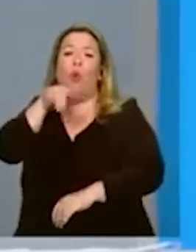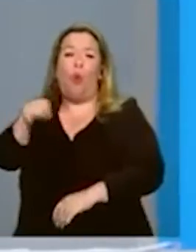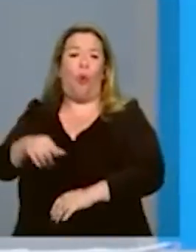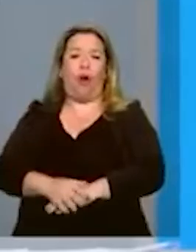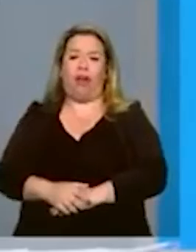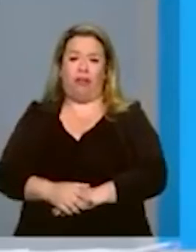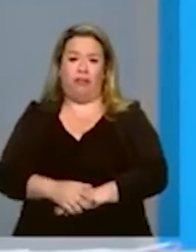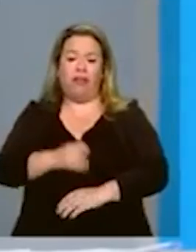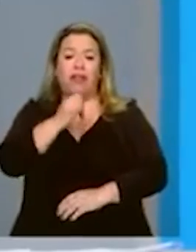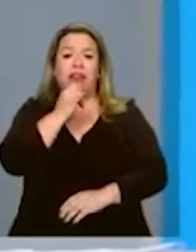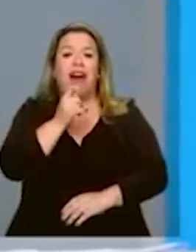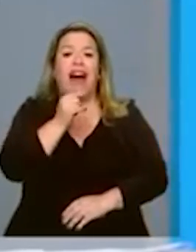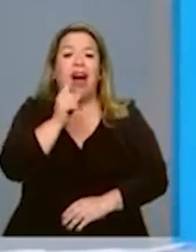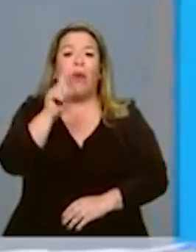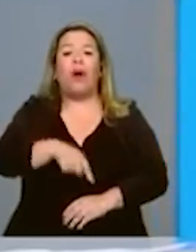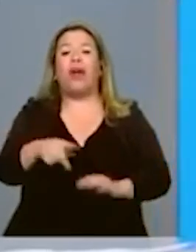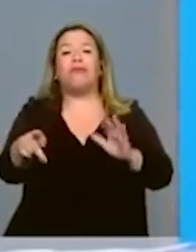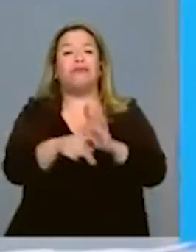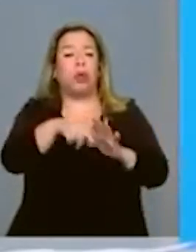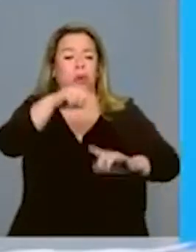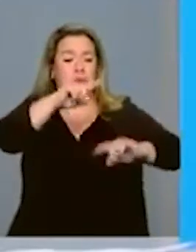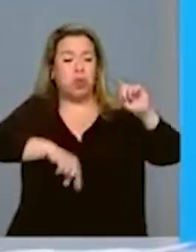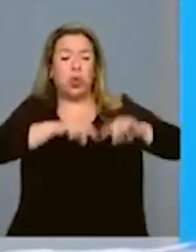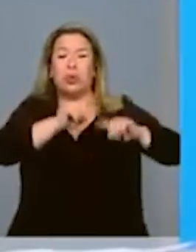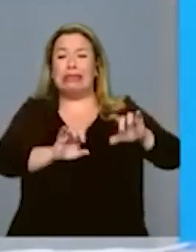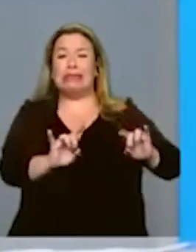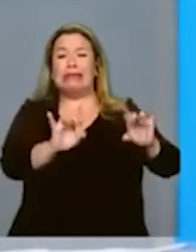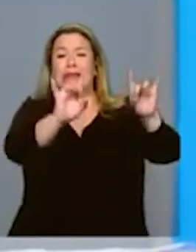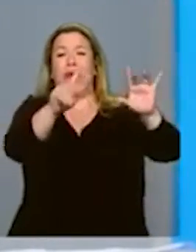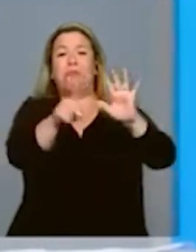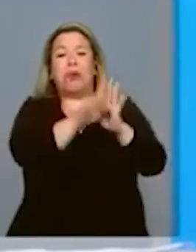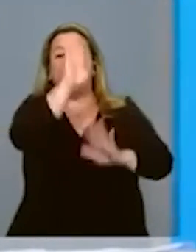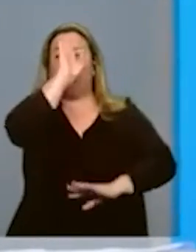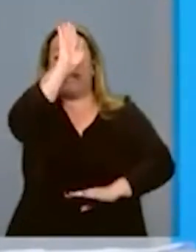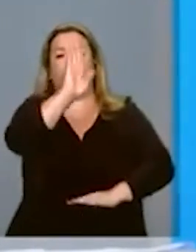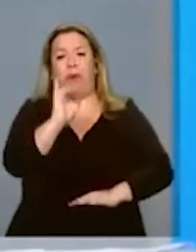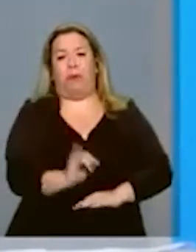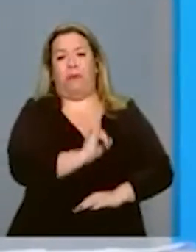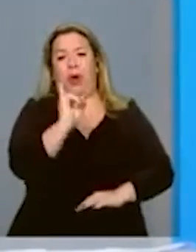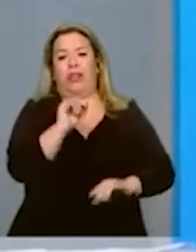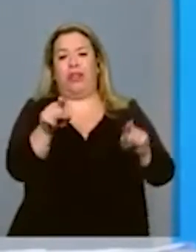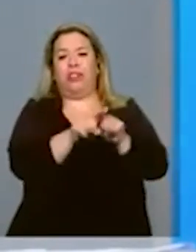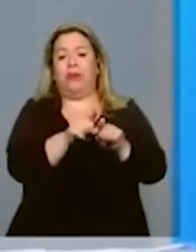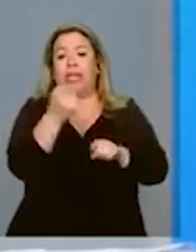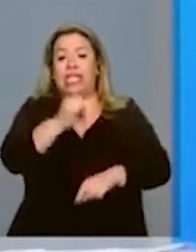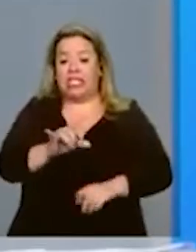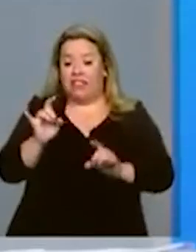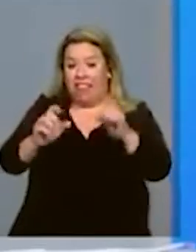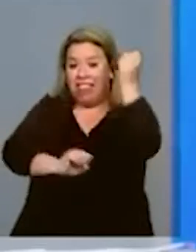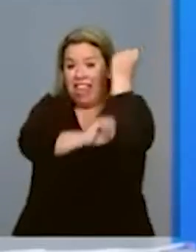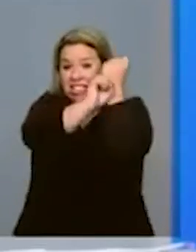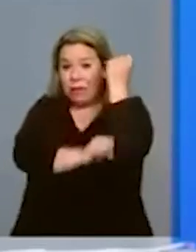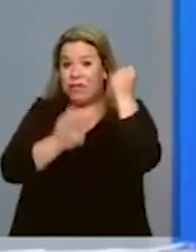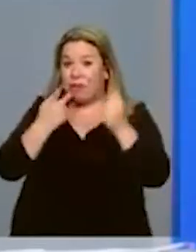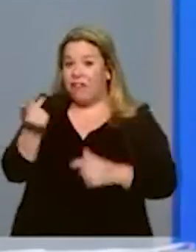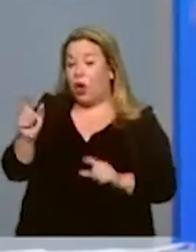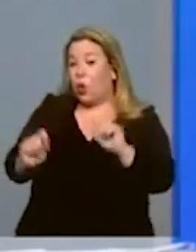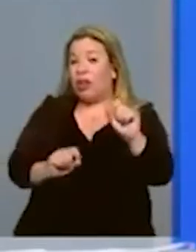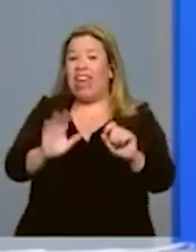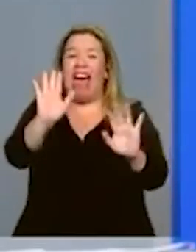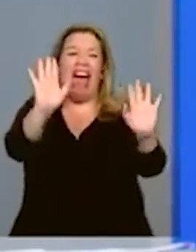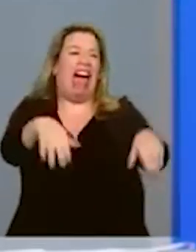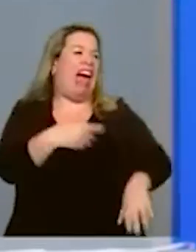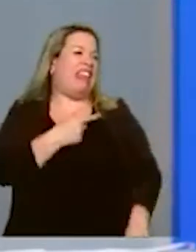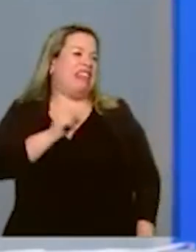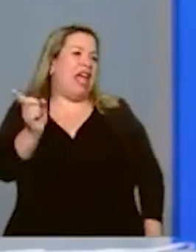Brasil. Água é um bem essencial. Se vender essa BESP como quer meu adversário não adianta ele dizer não porque ele não vai estar